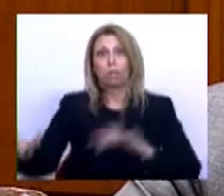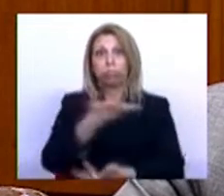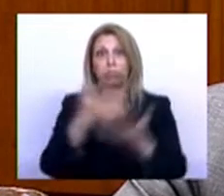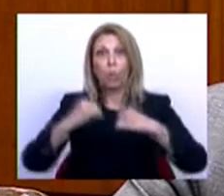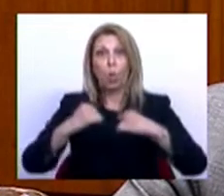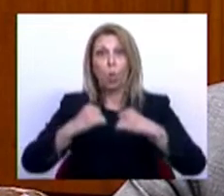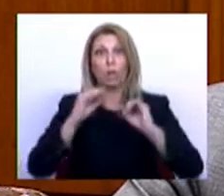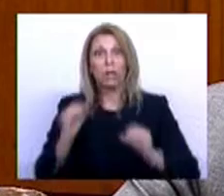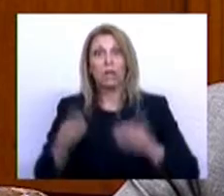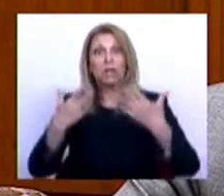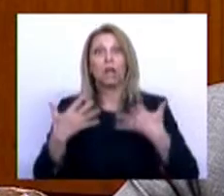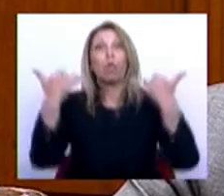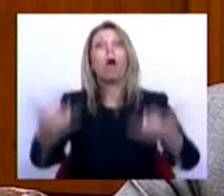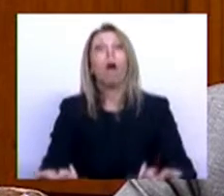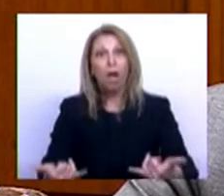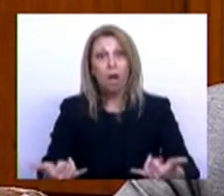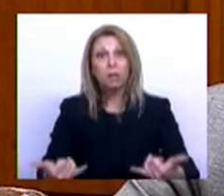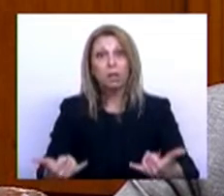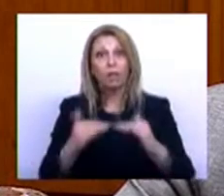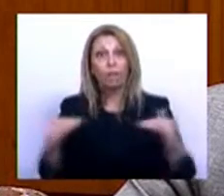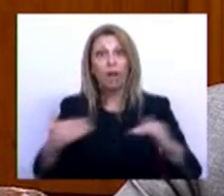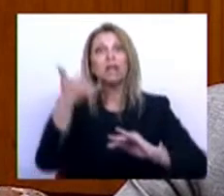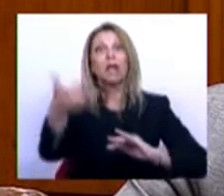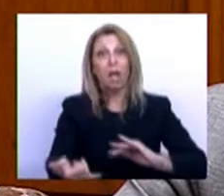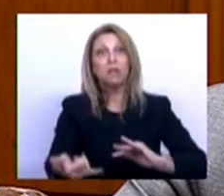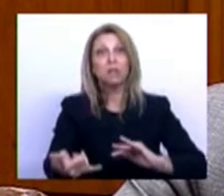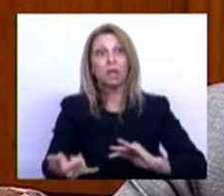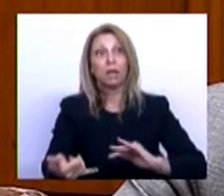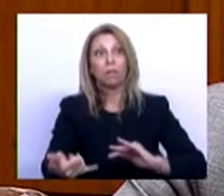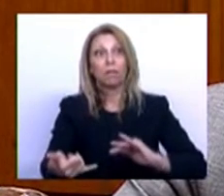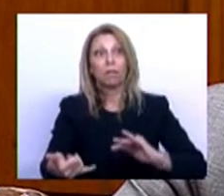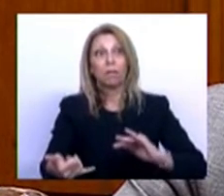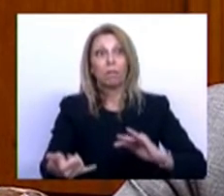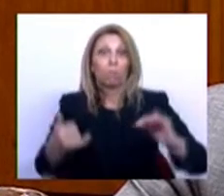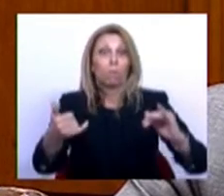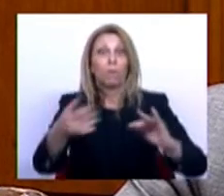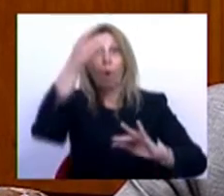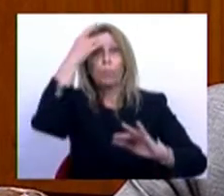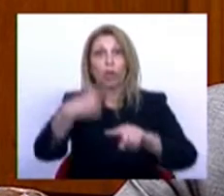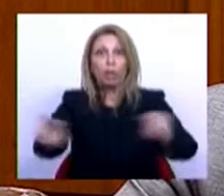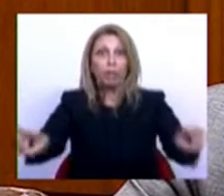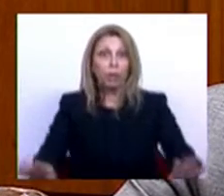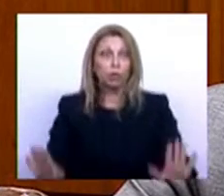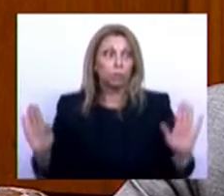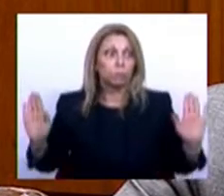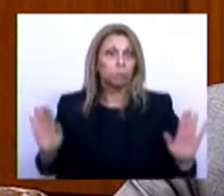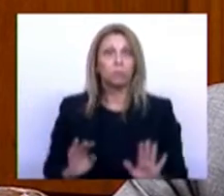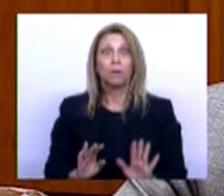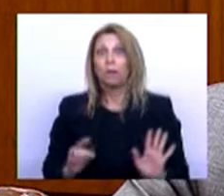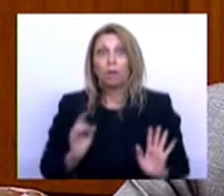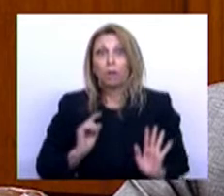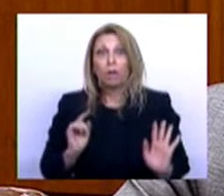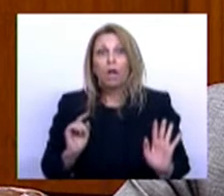inicial e depois na fase subsequente tiveram entendimentos diferentes. Compete-me apenas